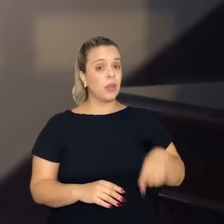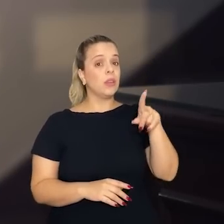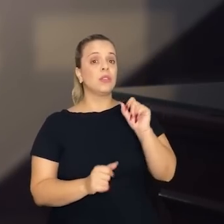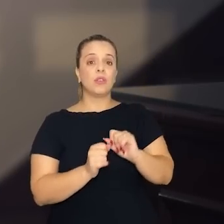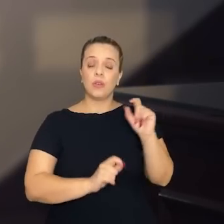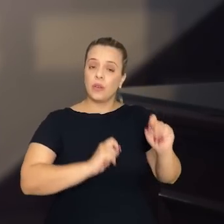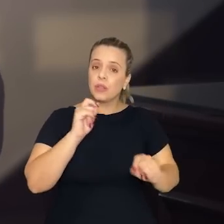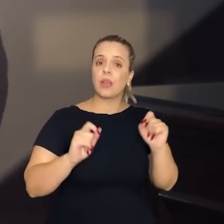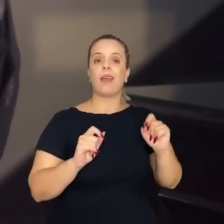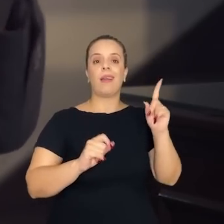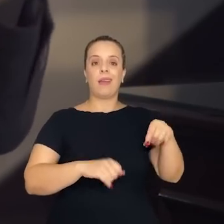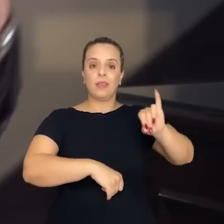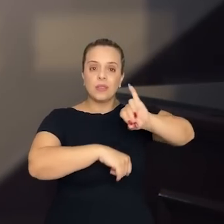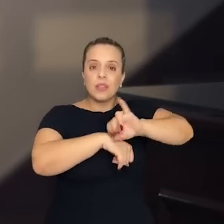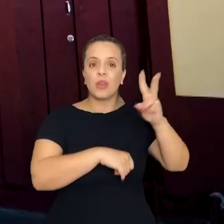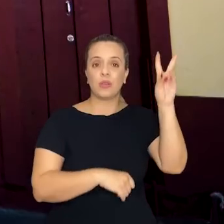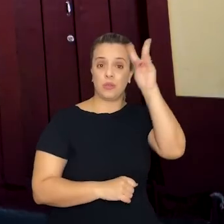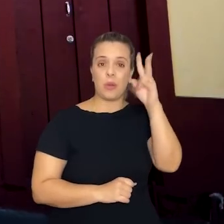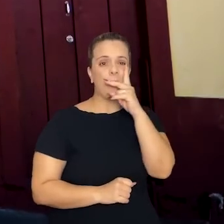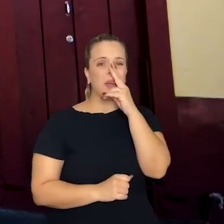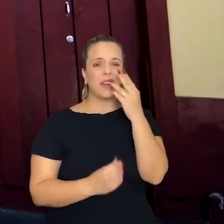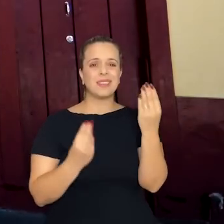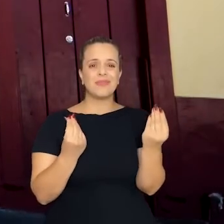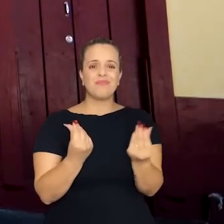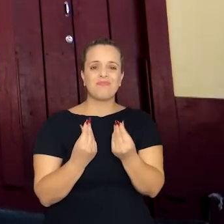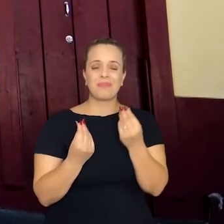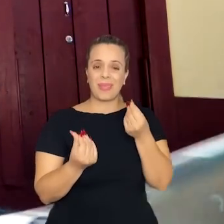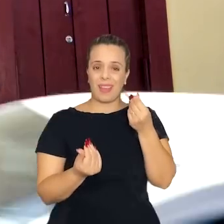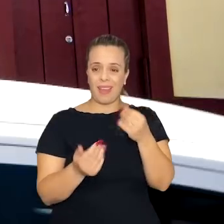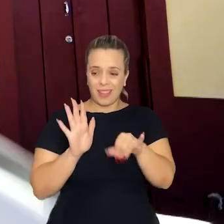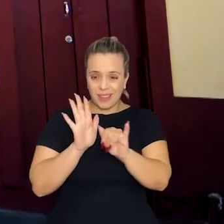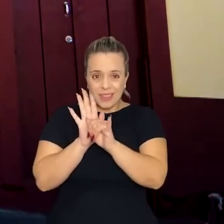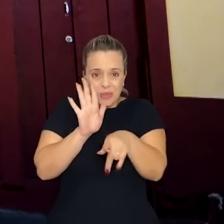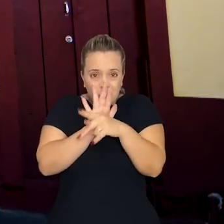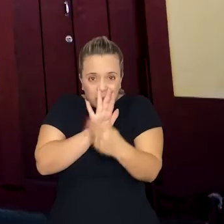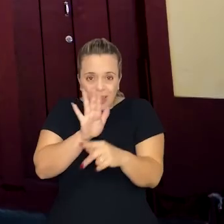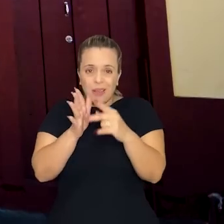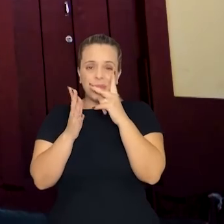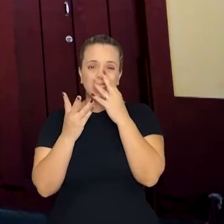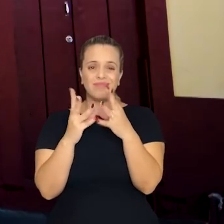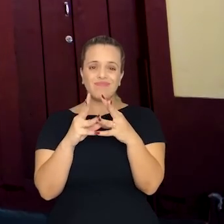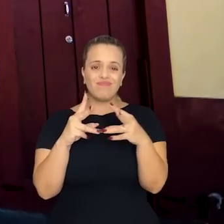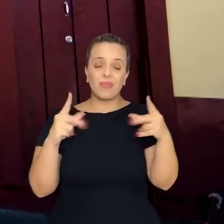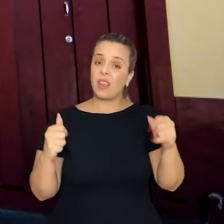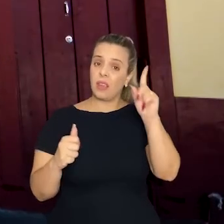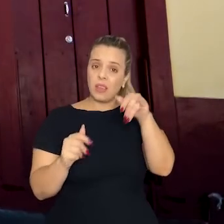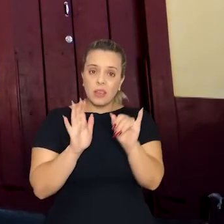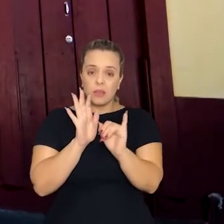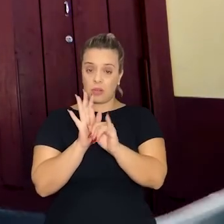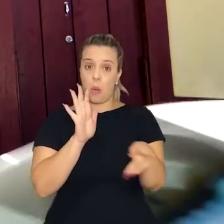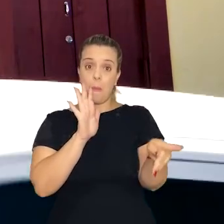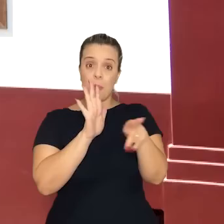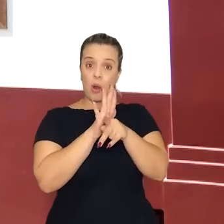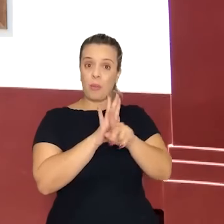começasse a perder a sua real identidade, que é uma identidade colonial.